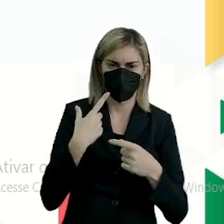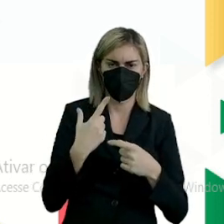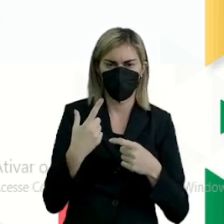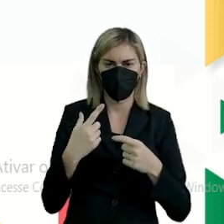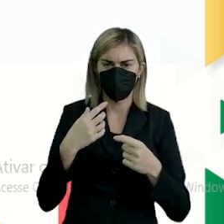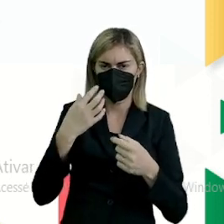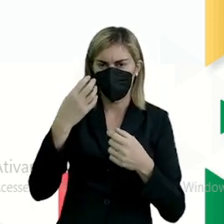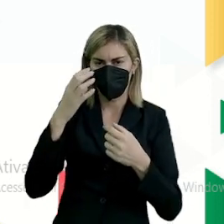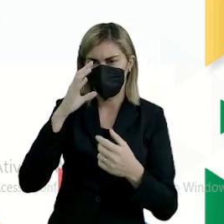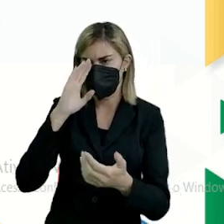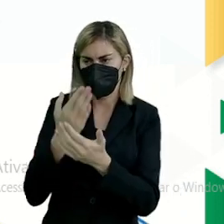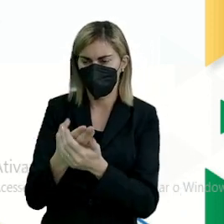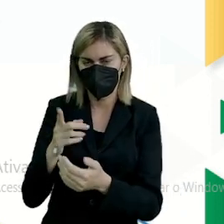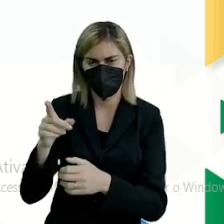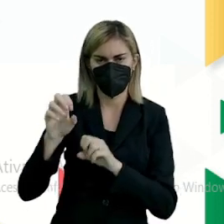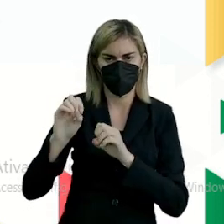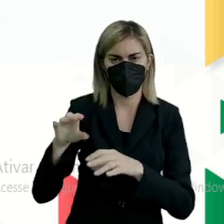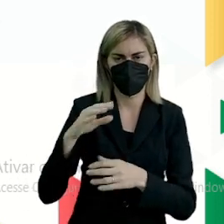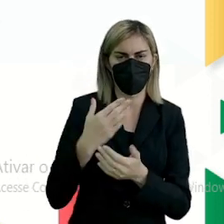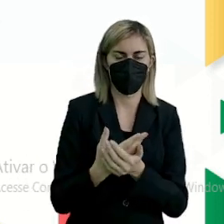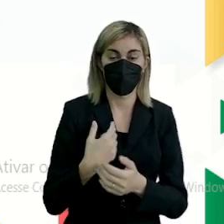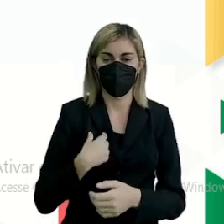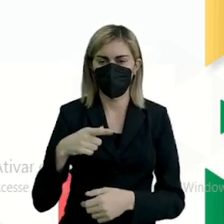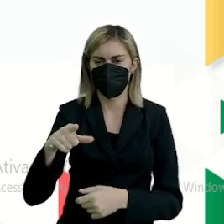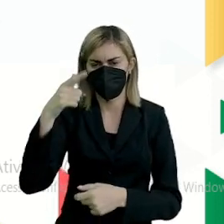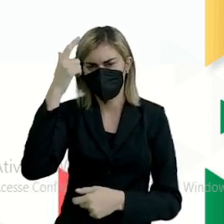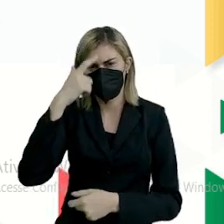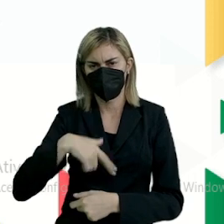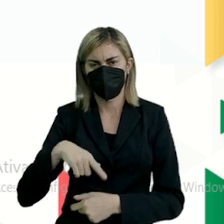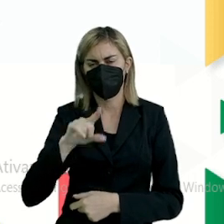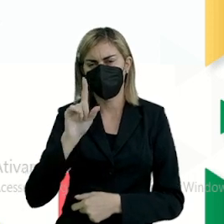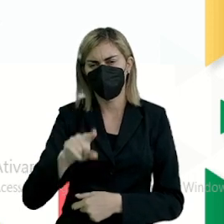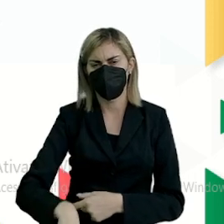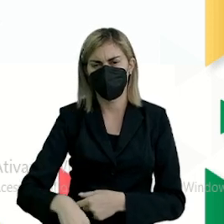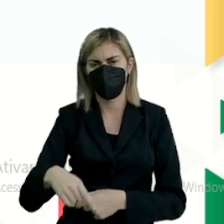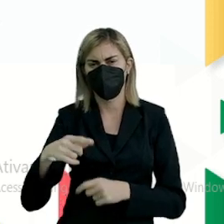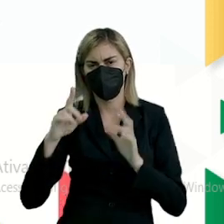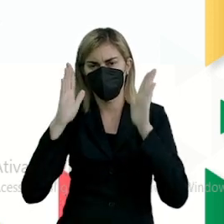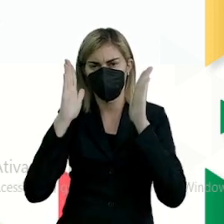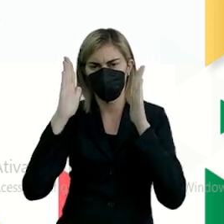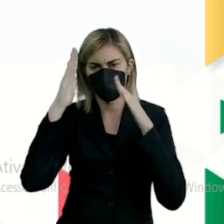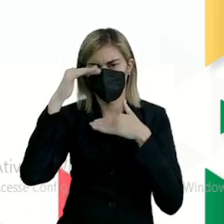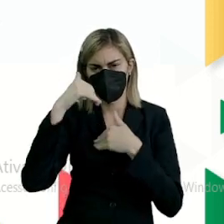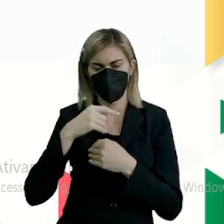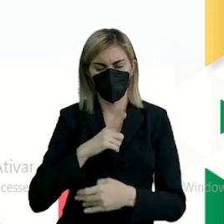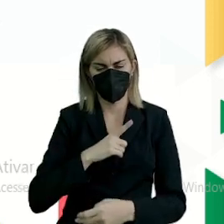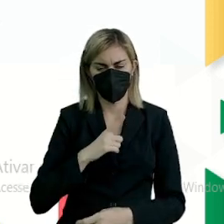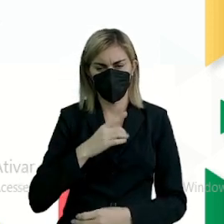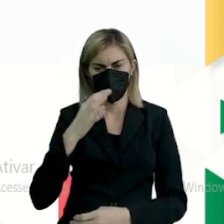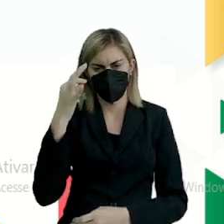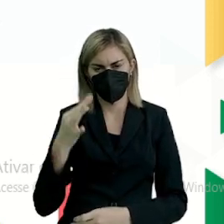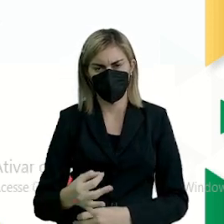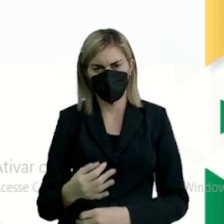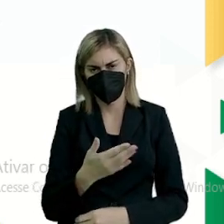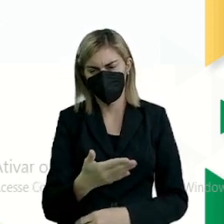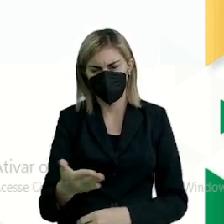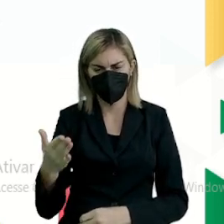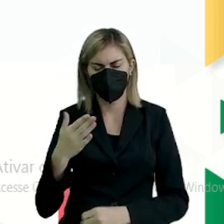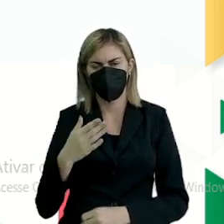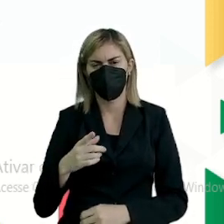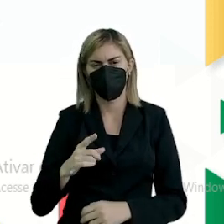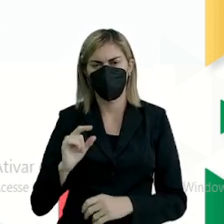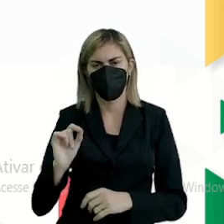convencer a outra. Aí diz, está na cara que é um quadrado. Eu tenho certeza que é uma